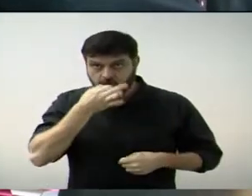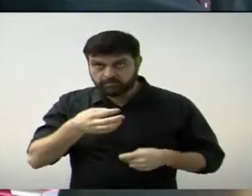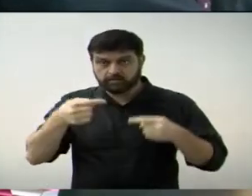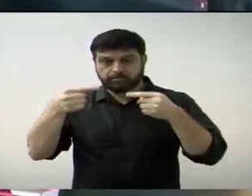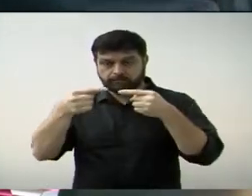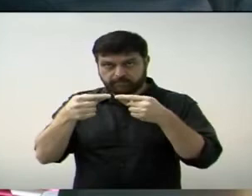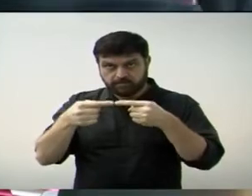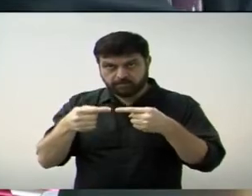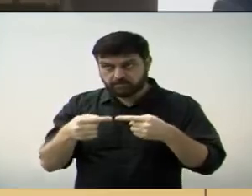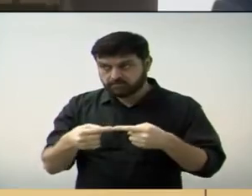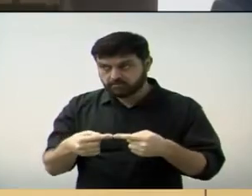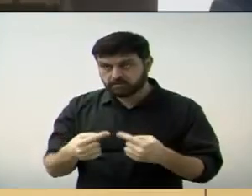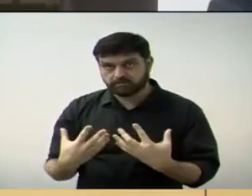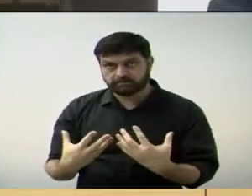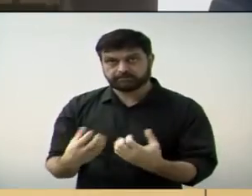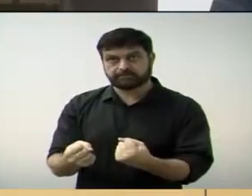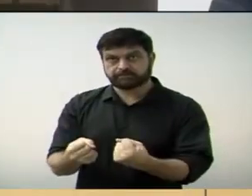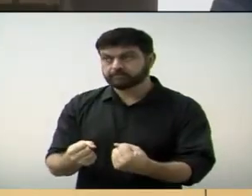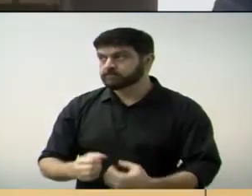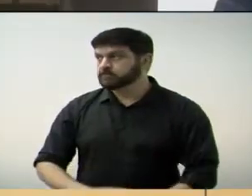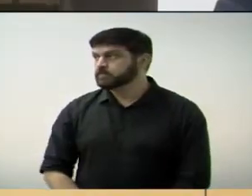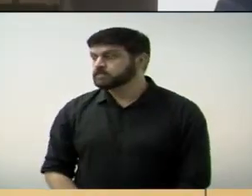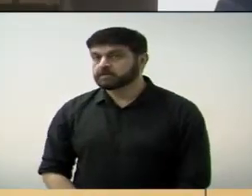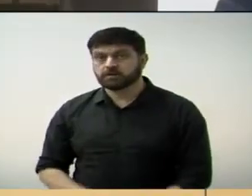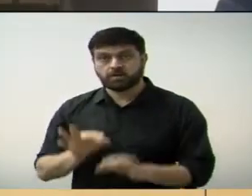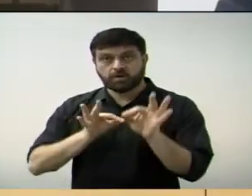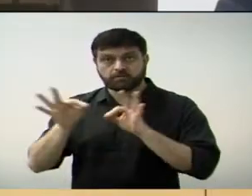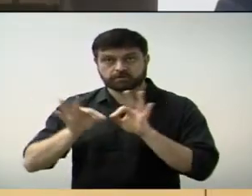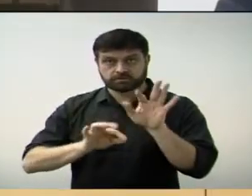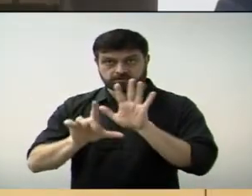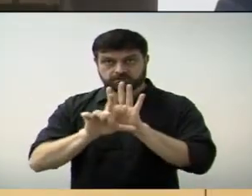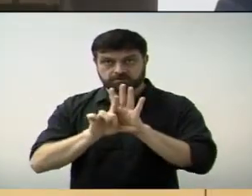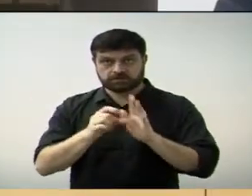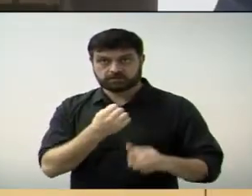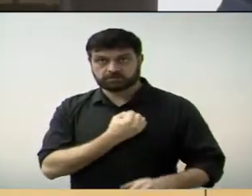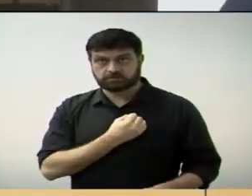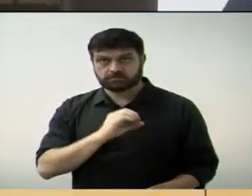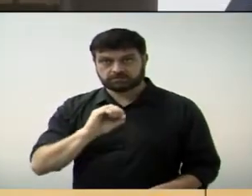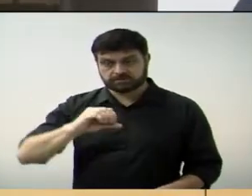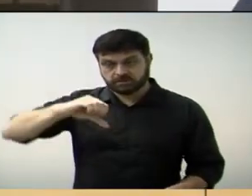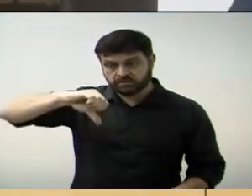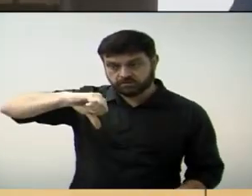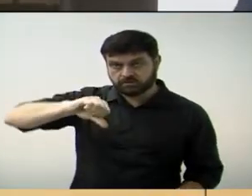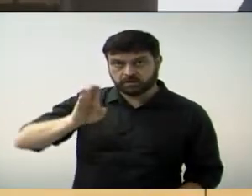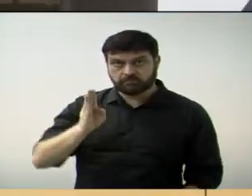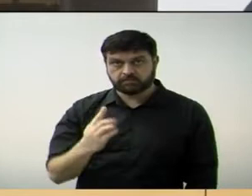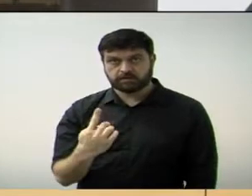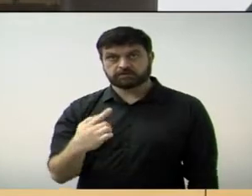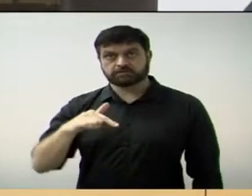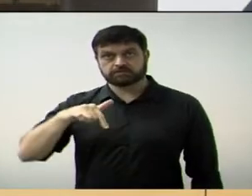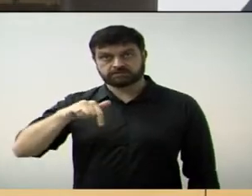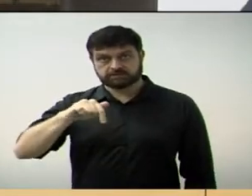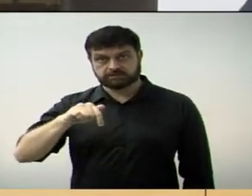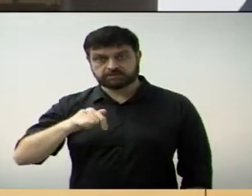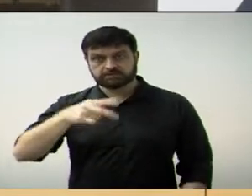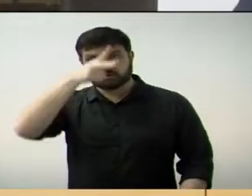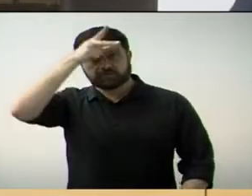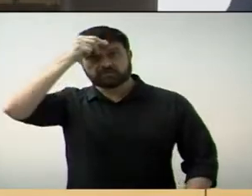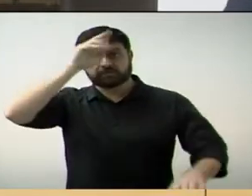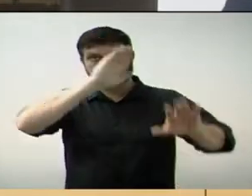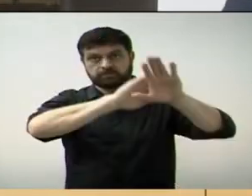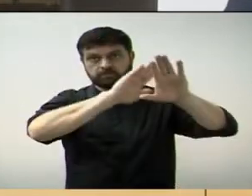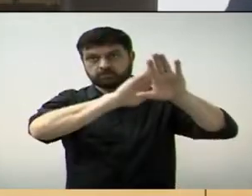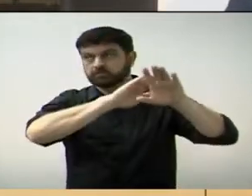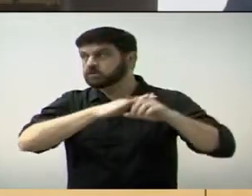favoráveis. O Projeto de Lei nº 09-2017 do Executivo está em